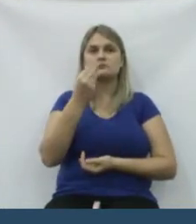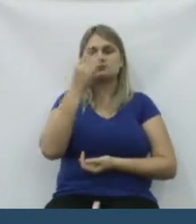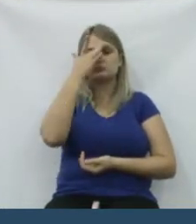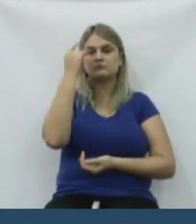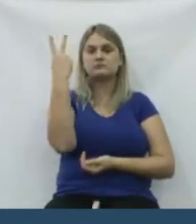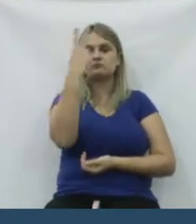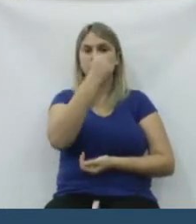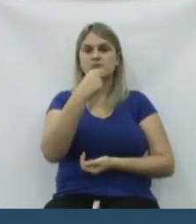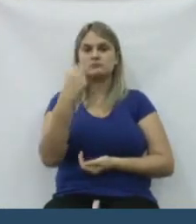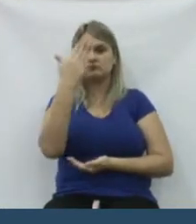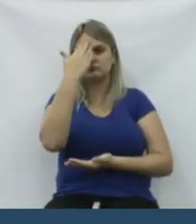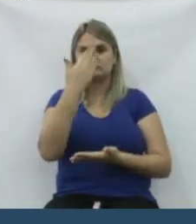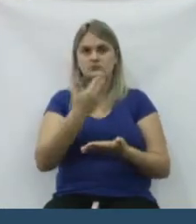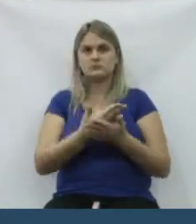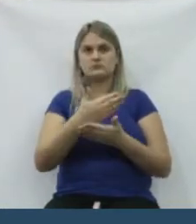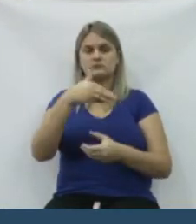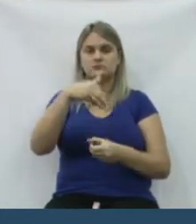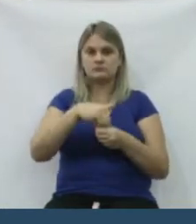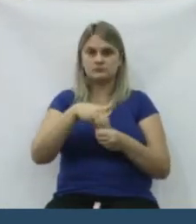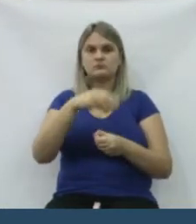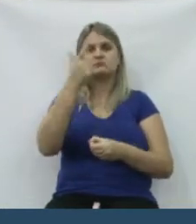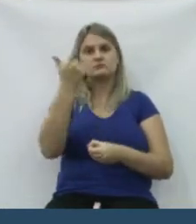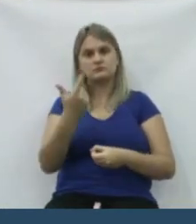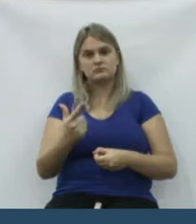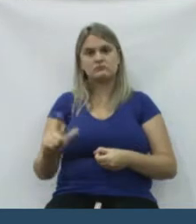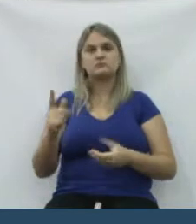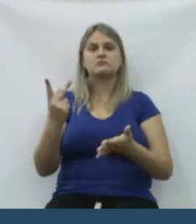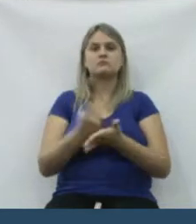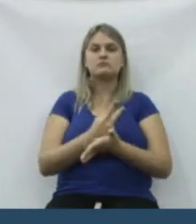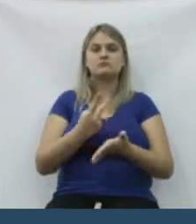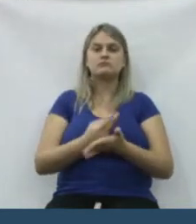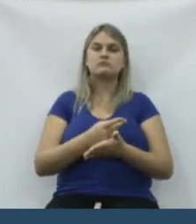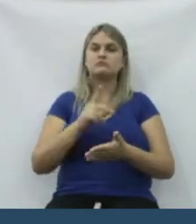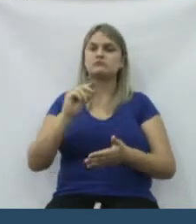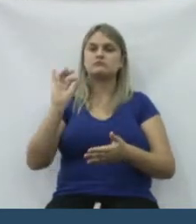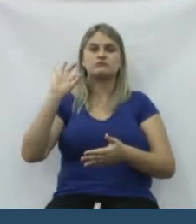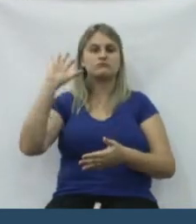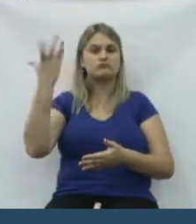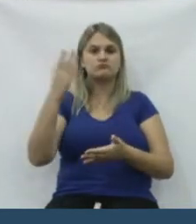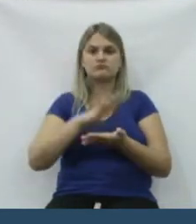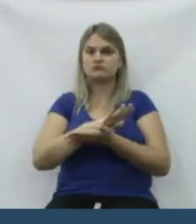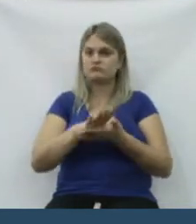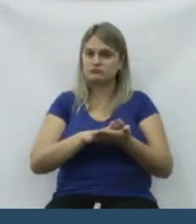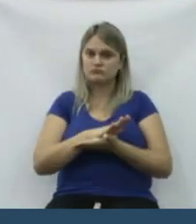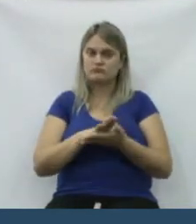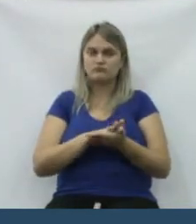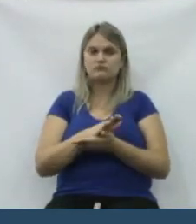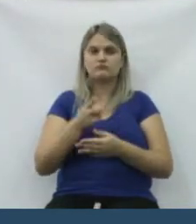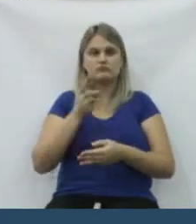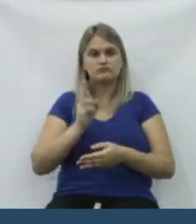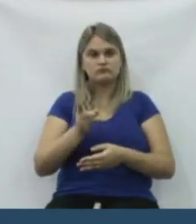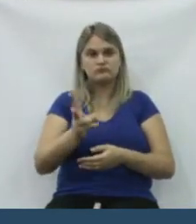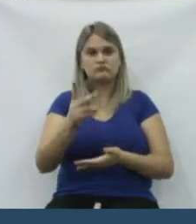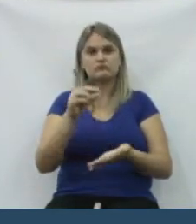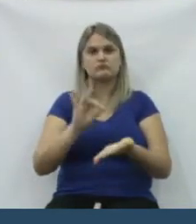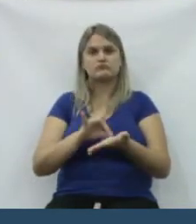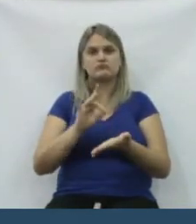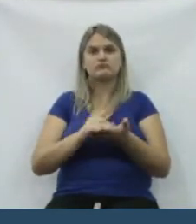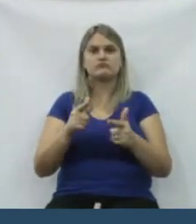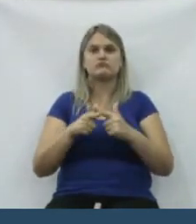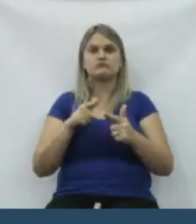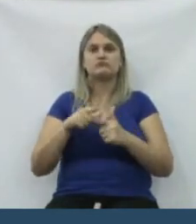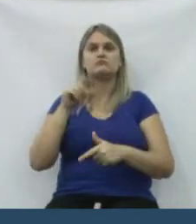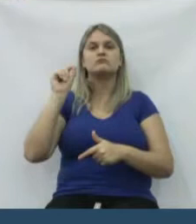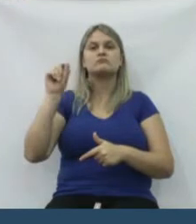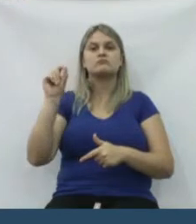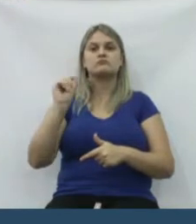Mente, mente, o povo acredita e vota. Termina de novo, volta de novo. Mente, mente, mente, vota de novo. Quer dizer,